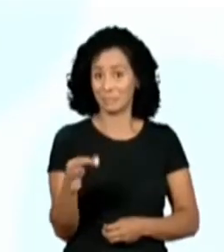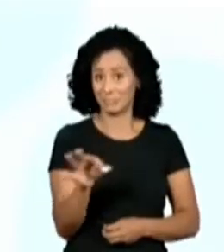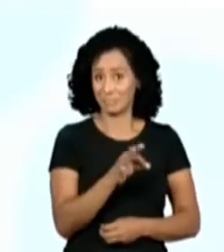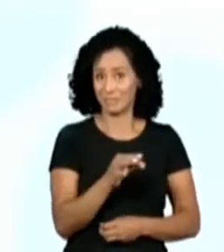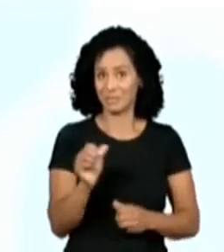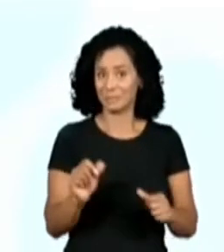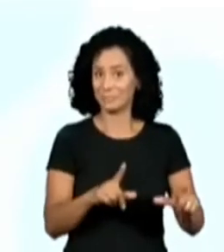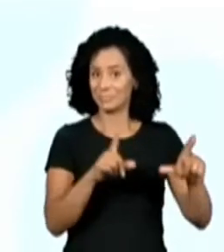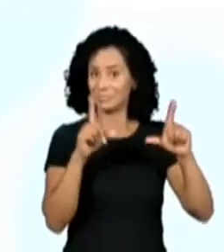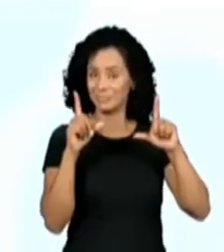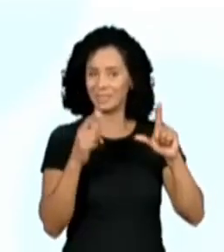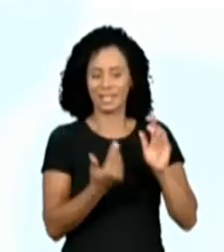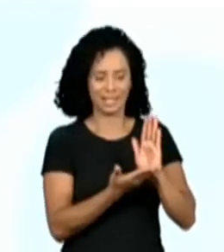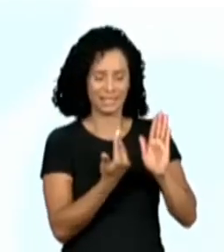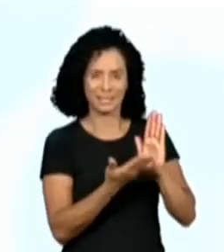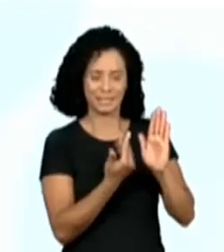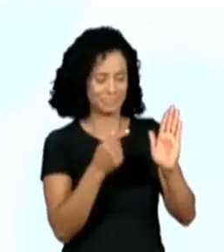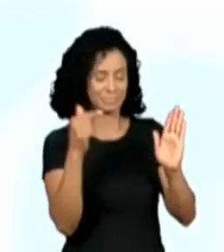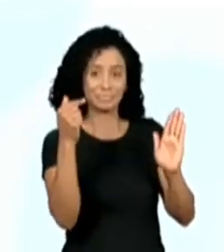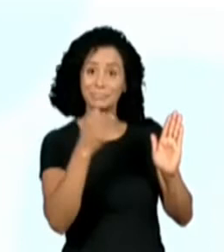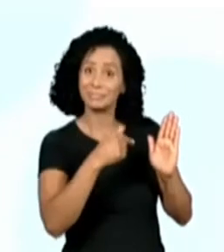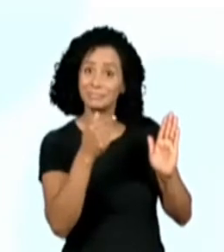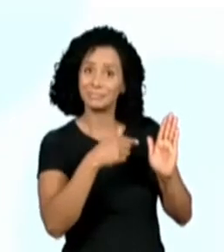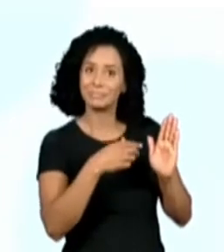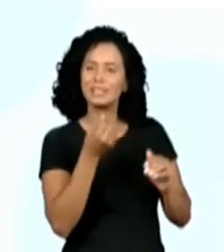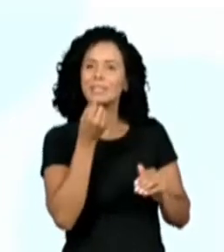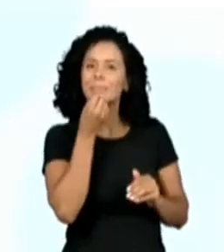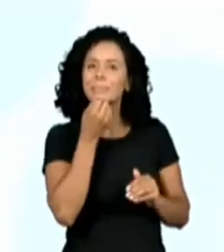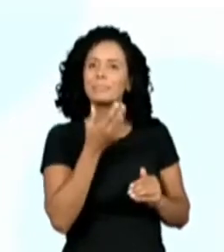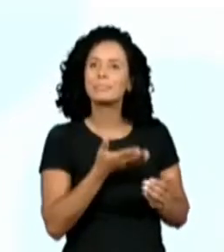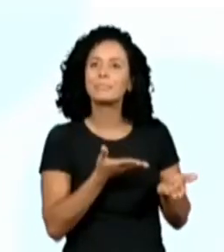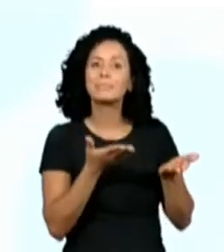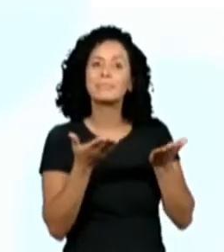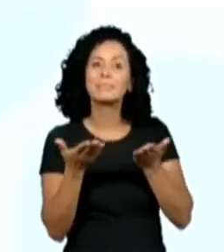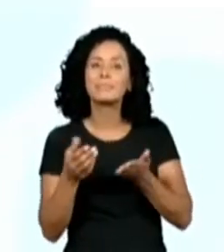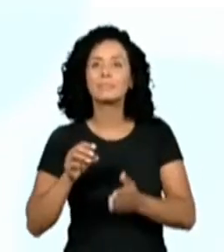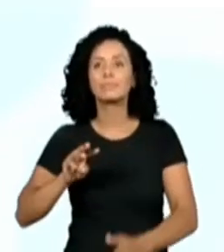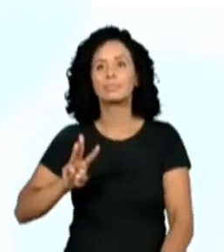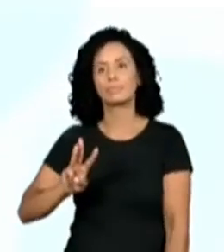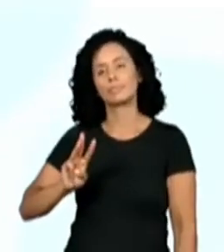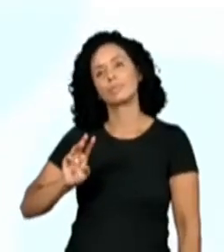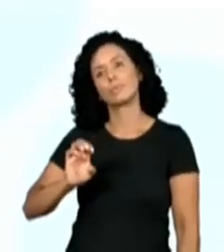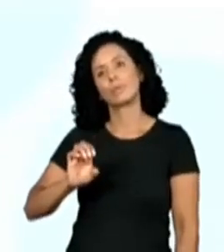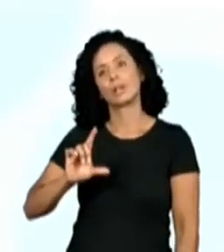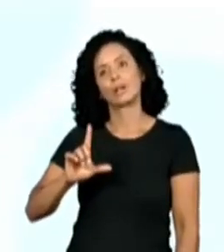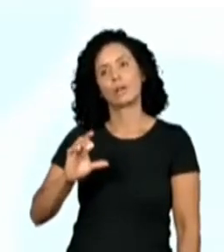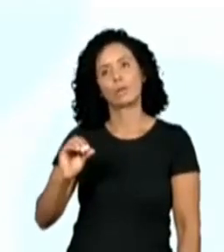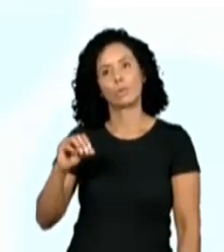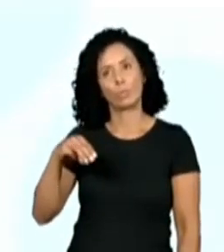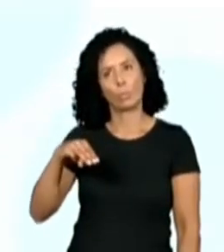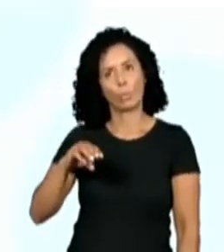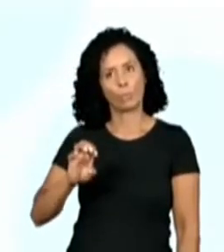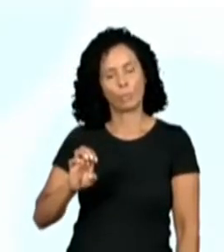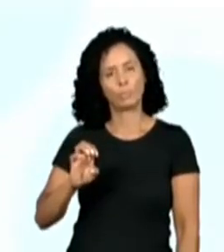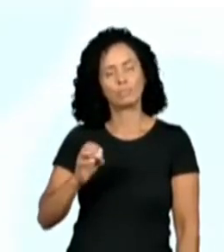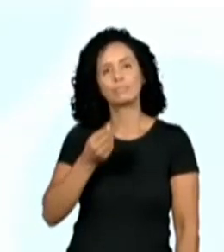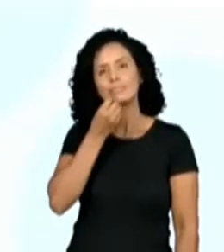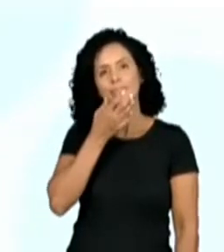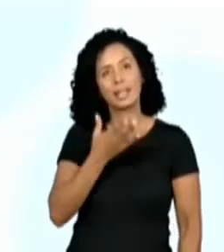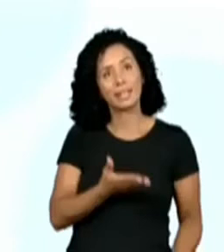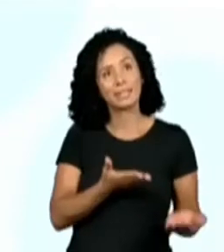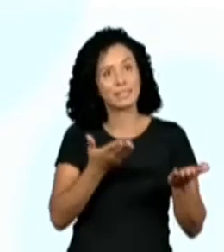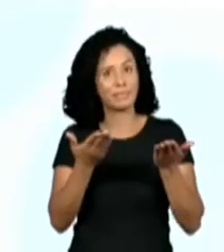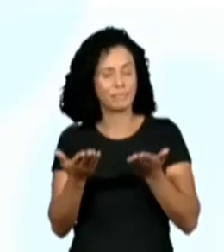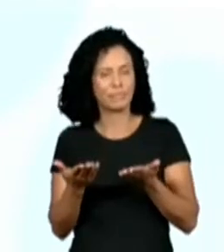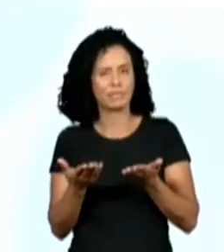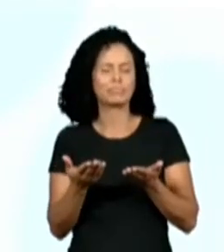o nosso livro. Welcome, Miss Jones. A gente tem isso lá no nosso livrinho. Então, aí. Vocês estão na sala